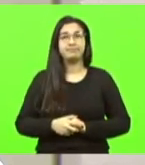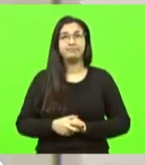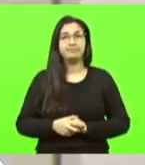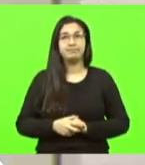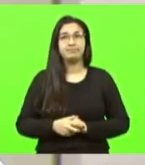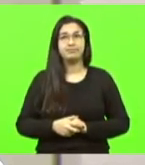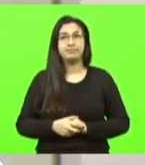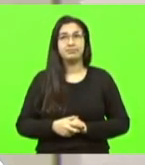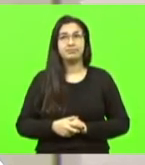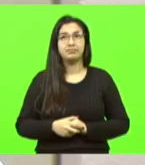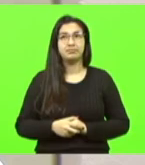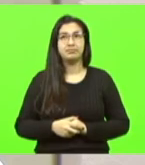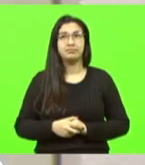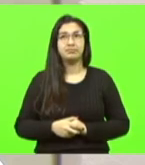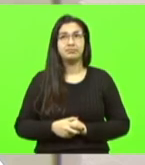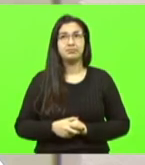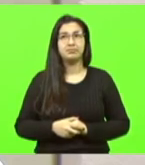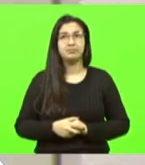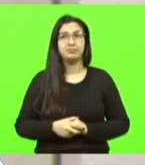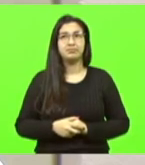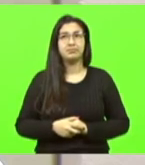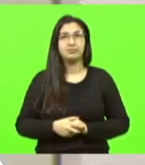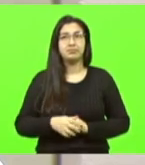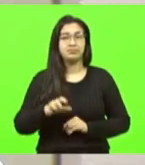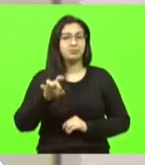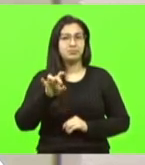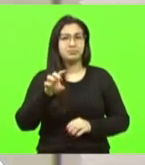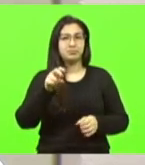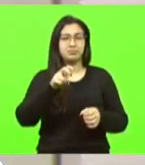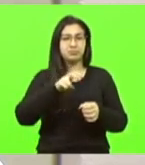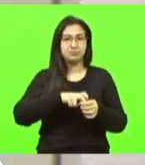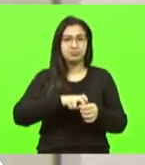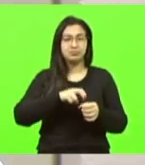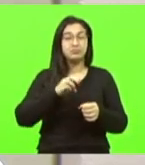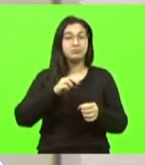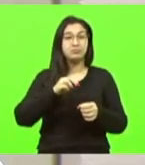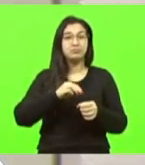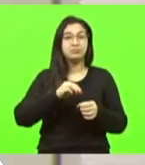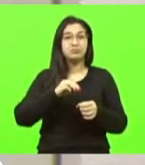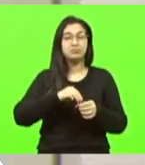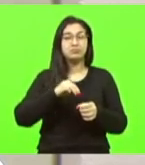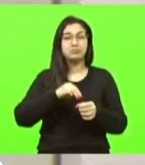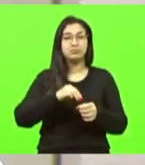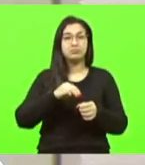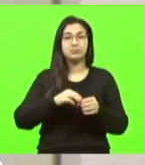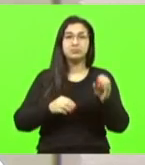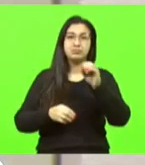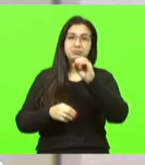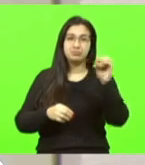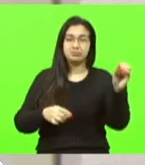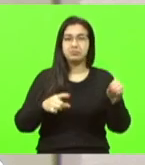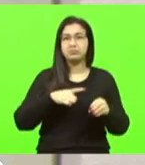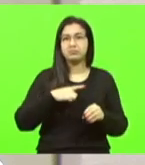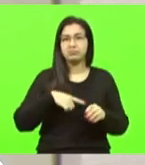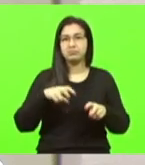normalmente fala do município do oeste de Santa Catarina lá existe agroindústria